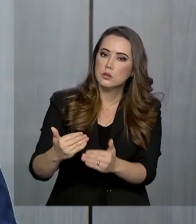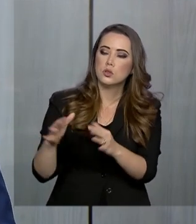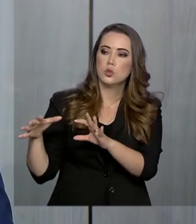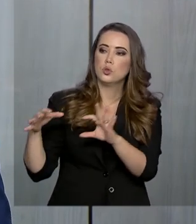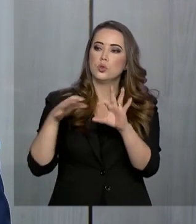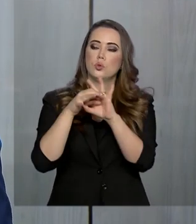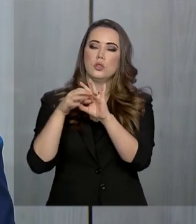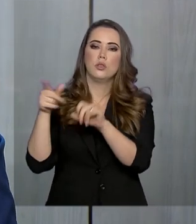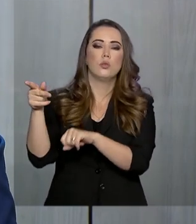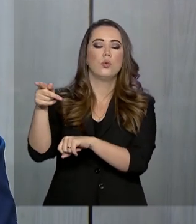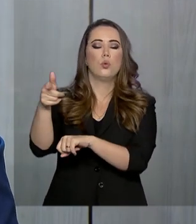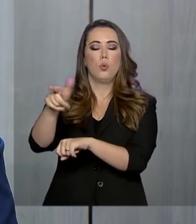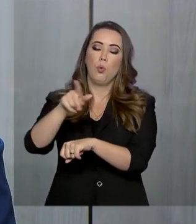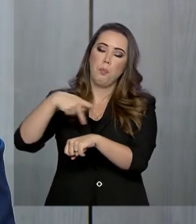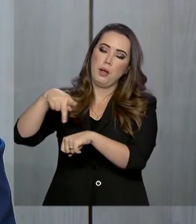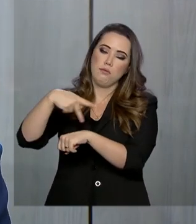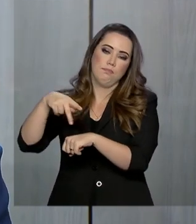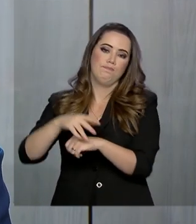integração possíveis que estão ao nosso alcance. baixo oportunidades estão o muito atento